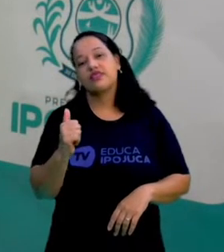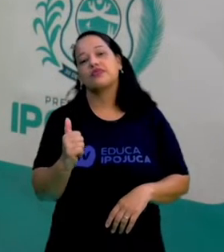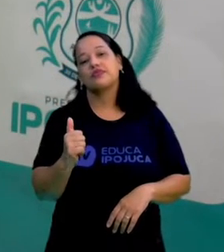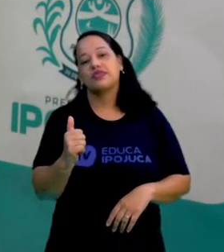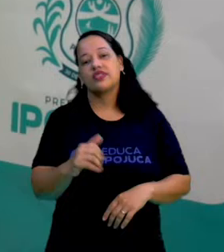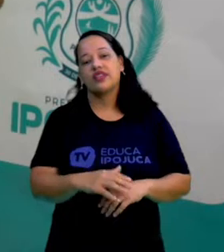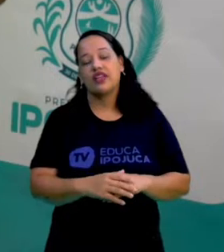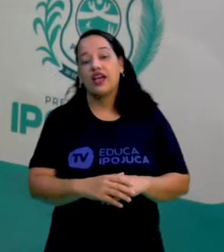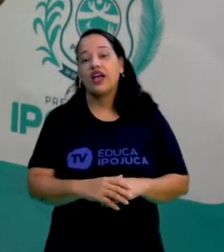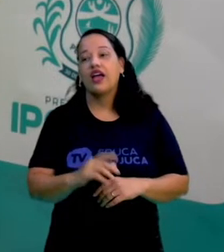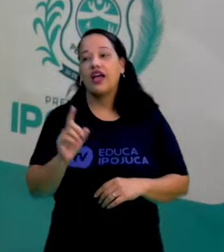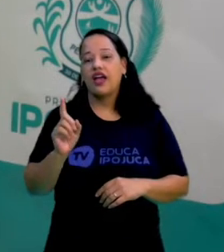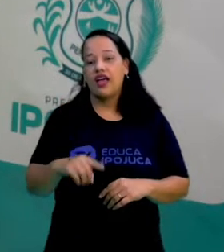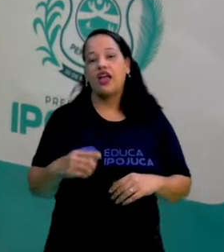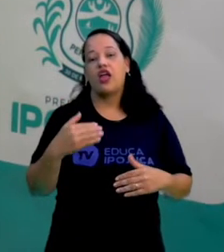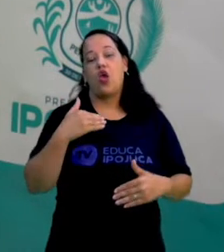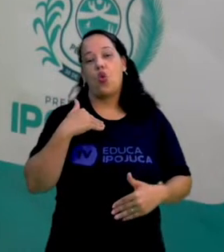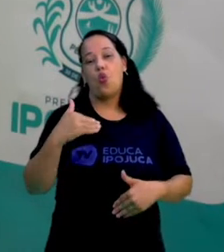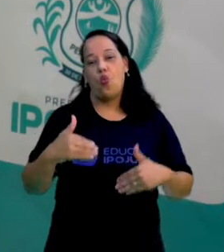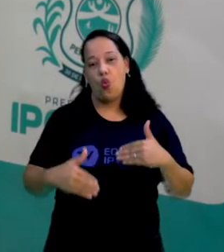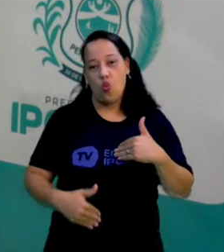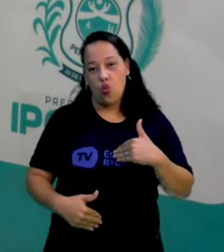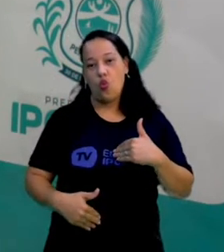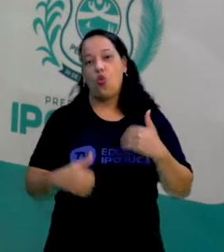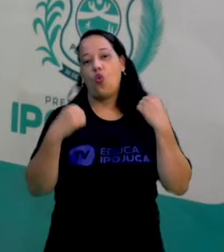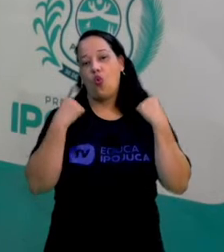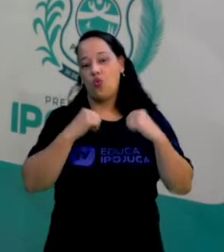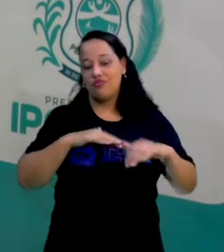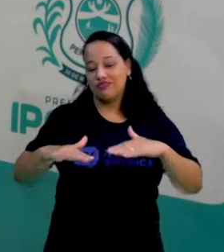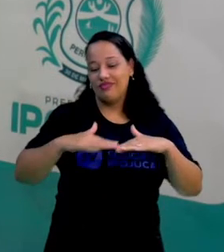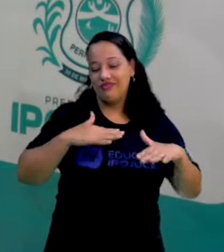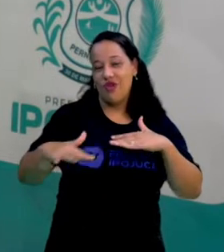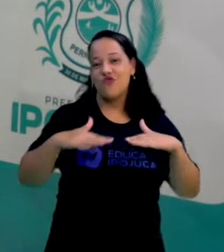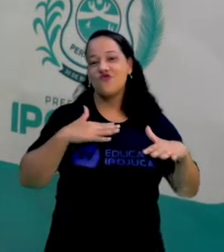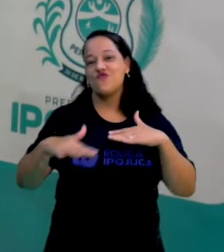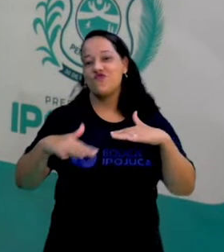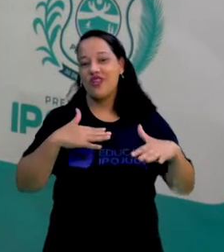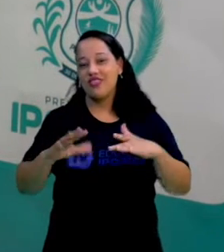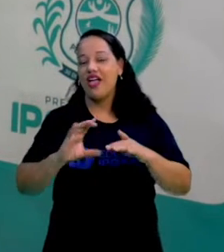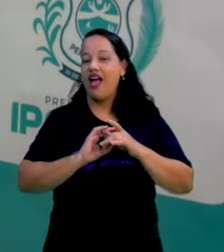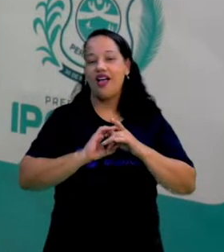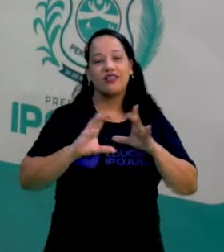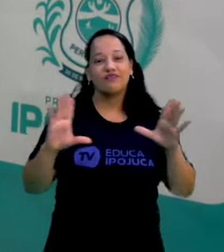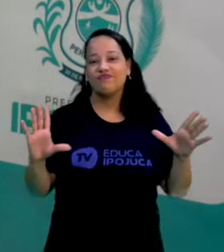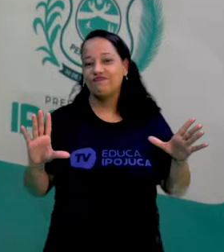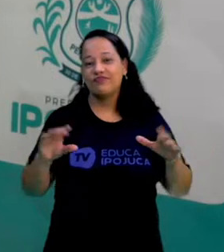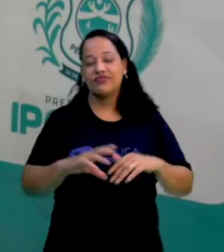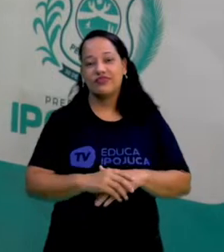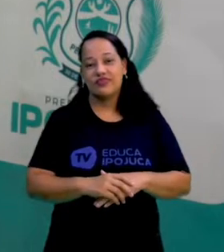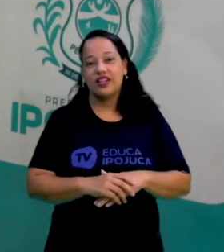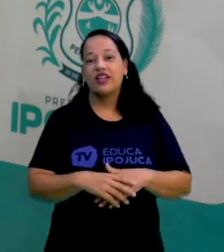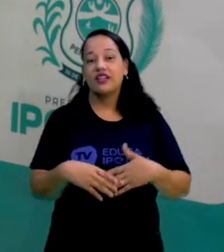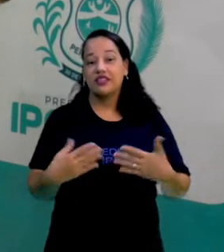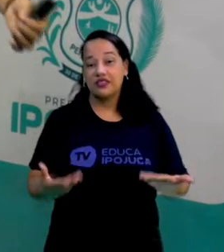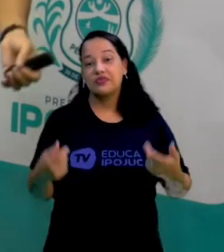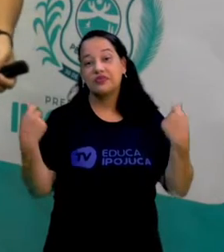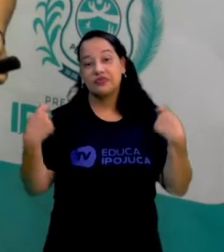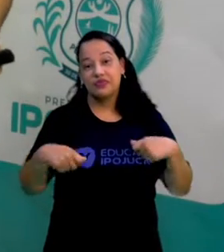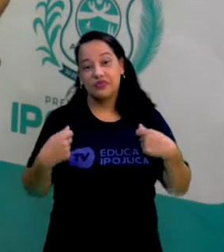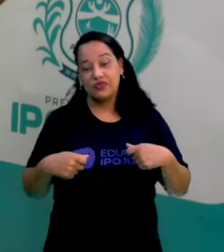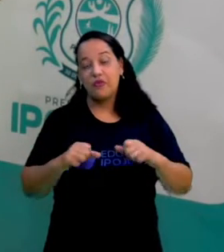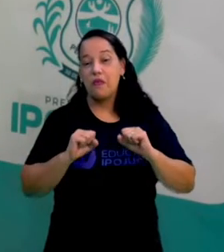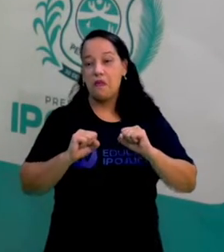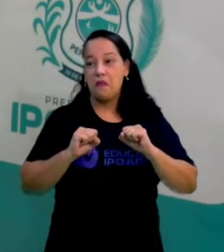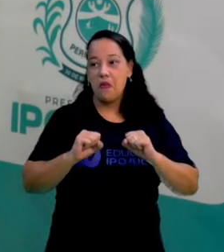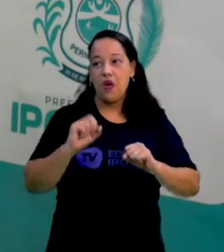exercitar o corpo, deixar o corpo em movimento, o corpo de forma livre e para isso a gente pode utilizar alguns